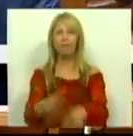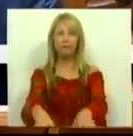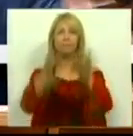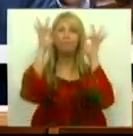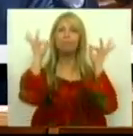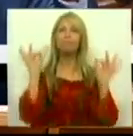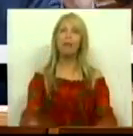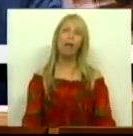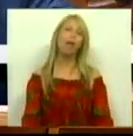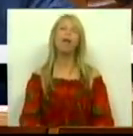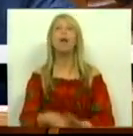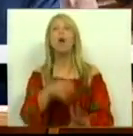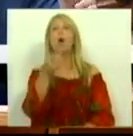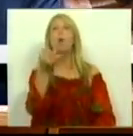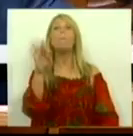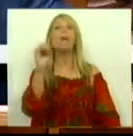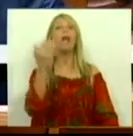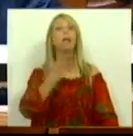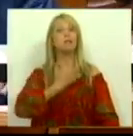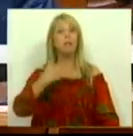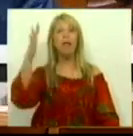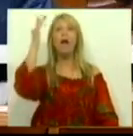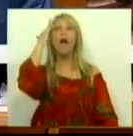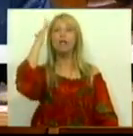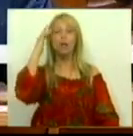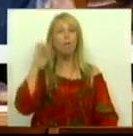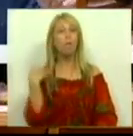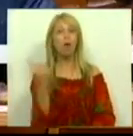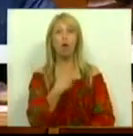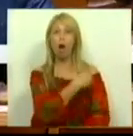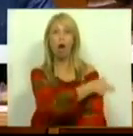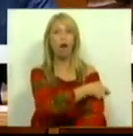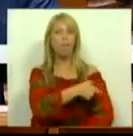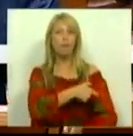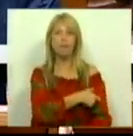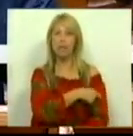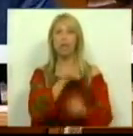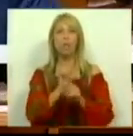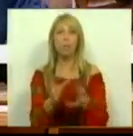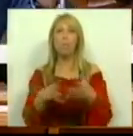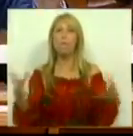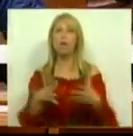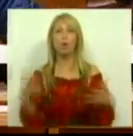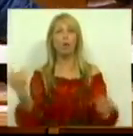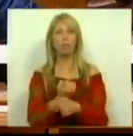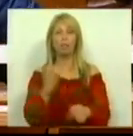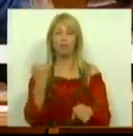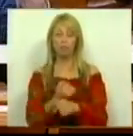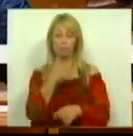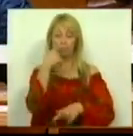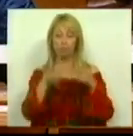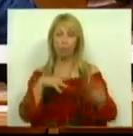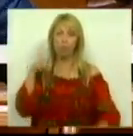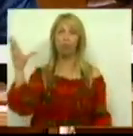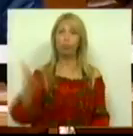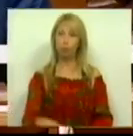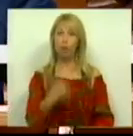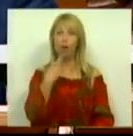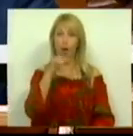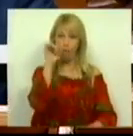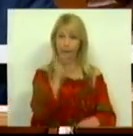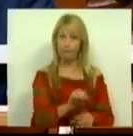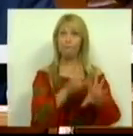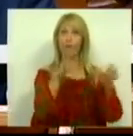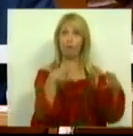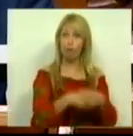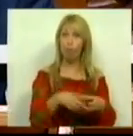-Democrata, entendemos que representamos a maioria dos trabalhadores deste país e é em nome deles e a nome de Portugal que